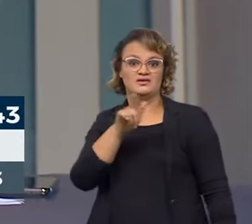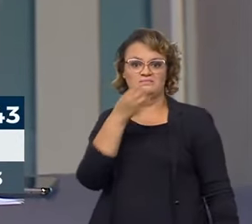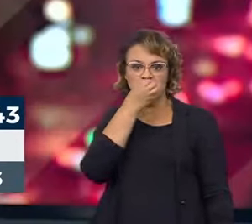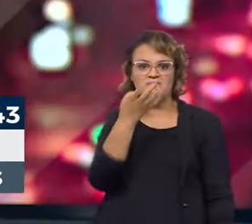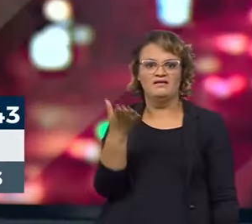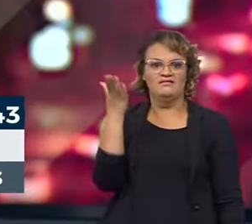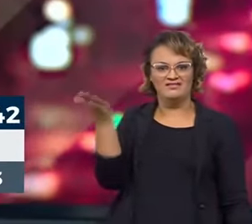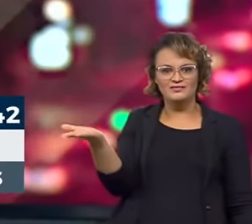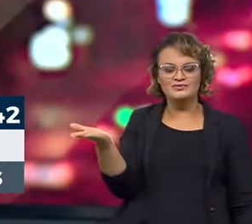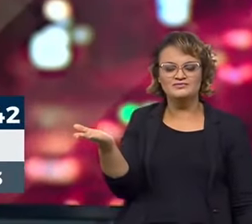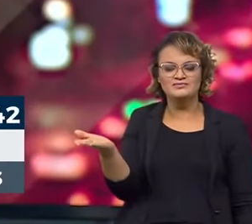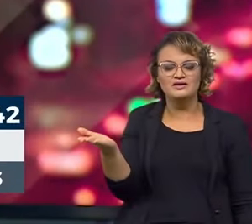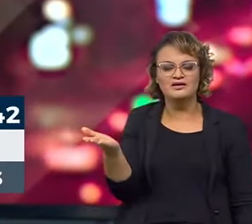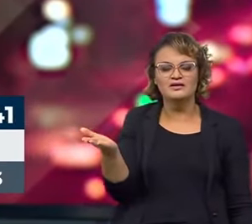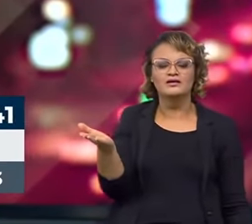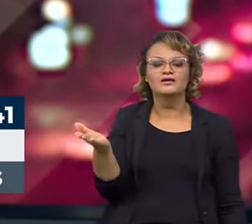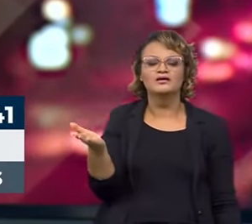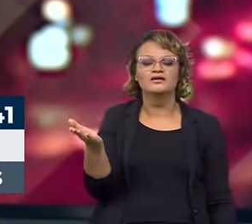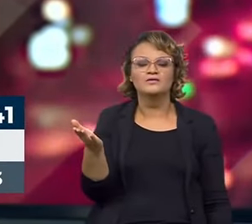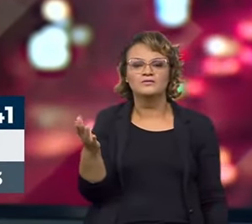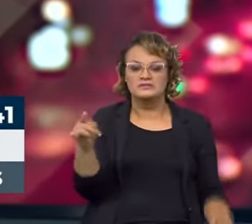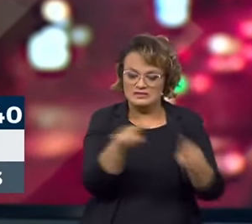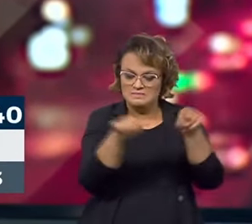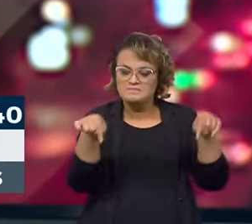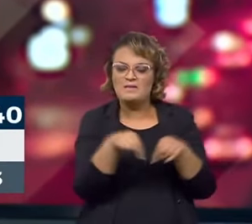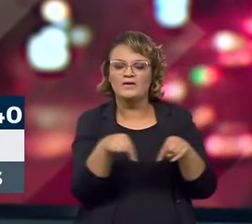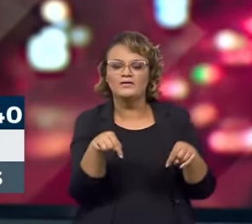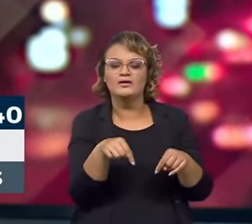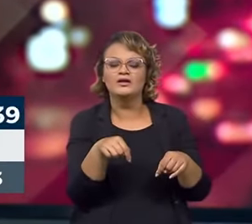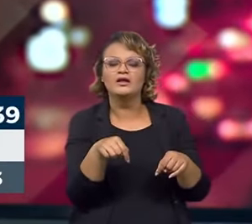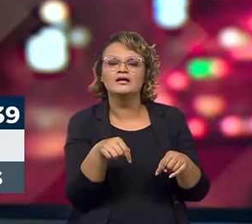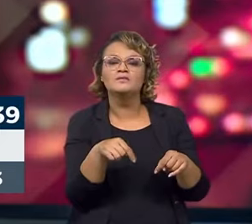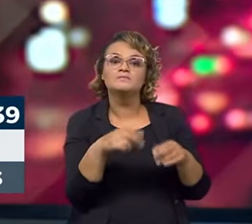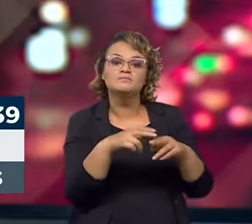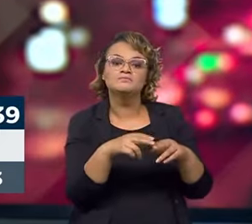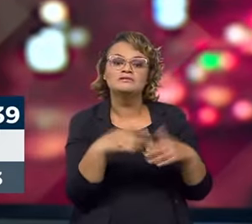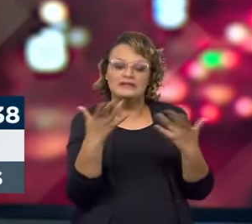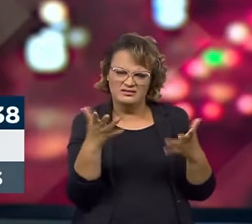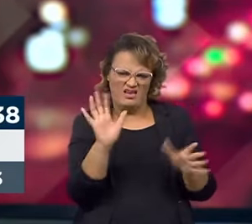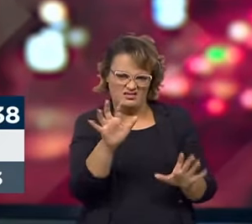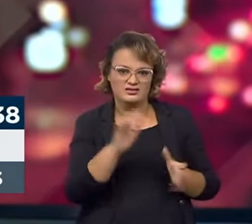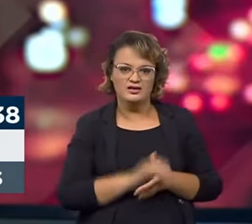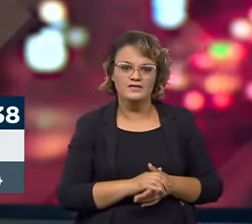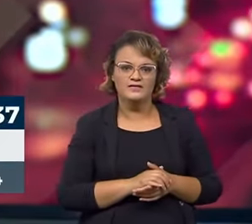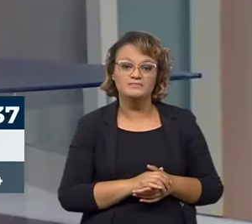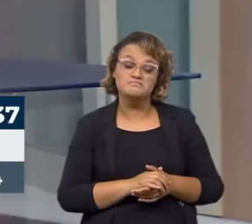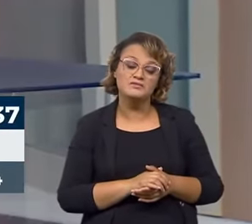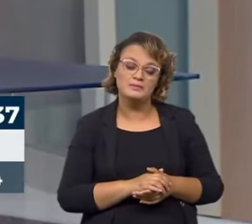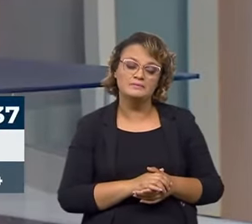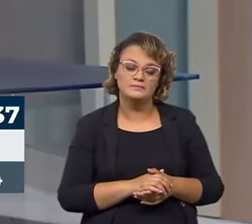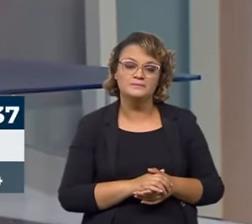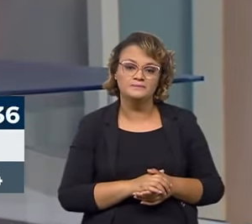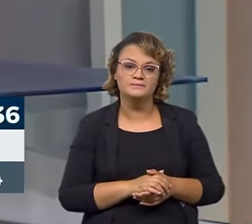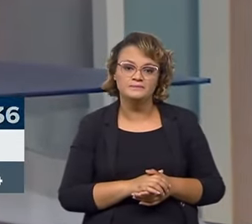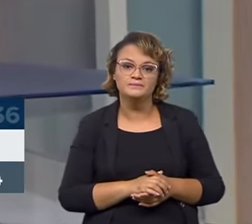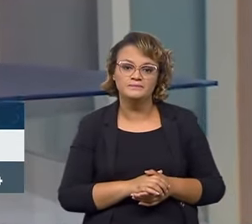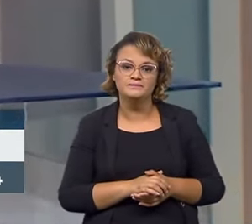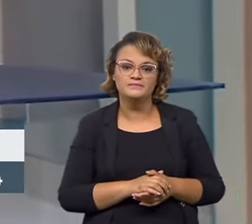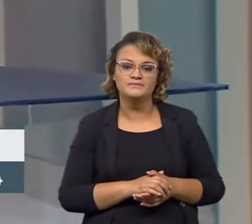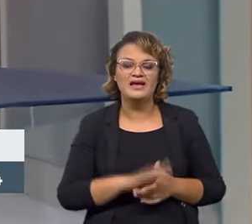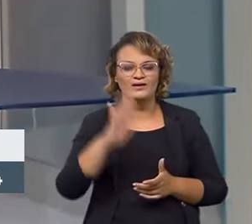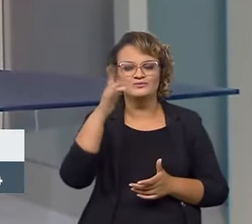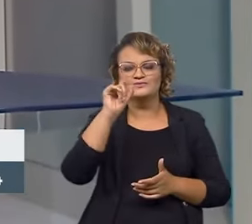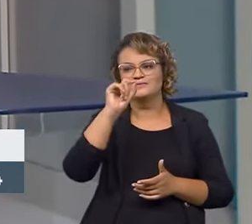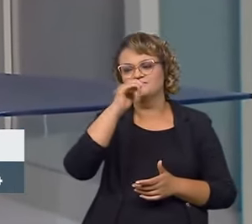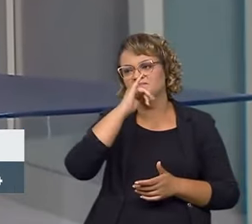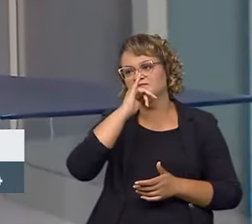com esse marco regulatório. É por esse caminho aí, mais ou menos? Também, Alessandro. O que acontece,